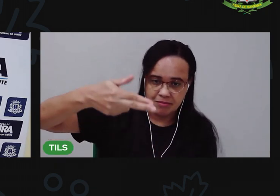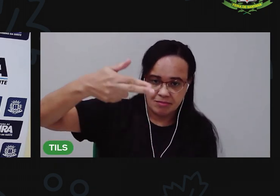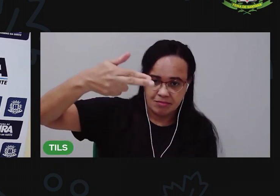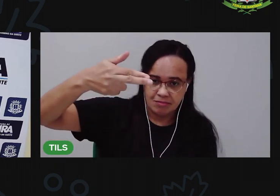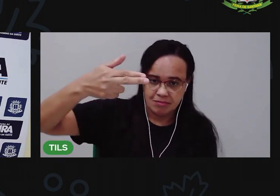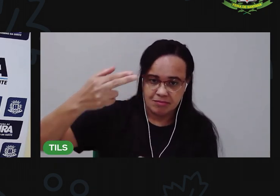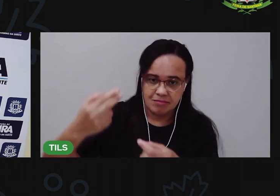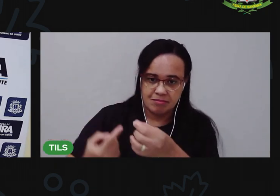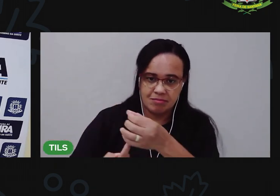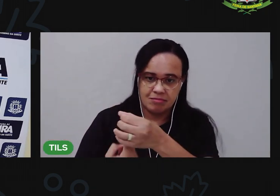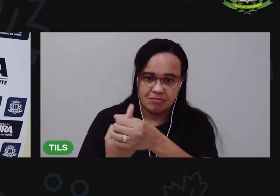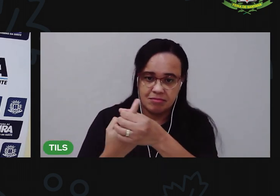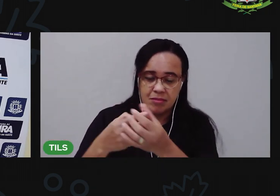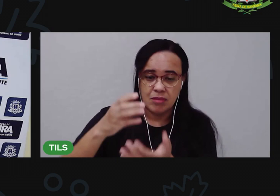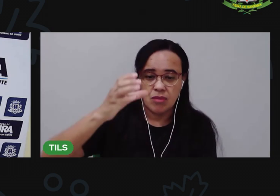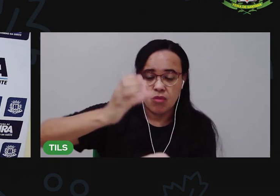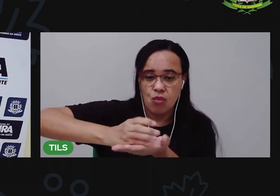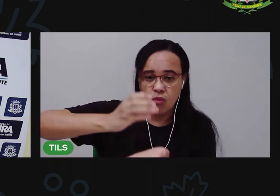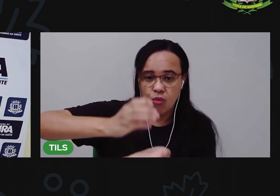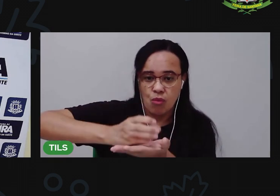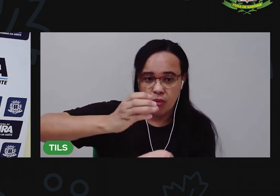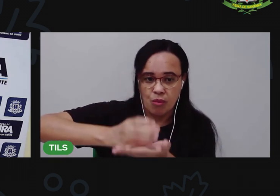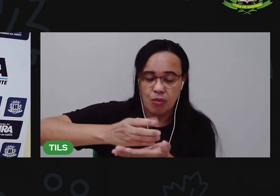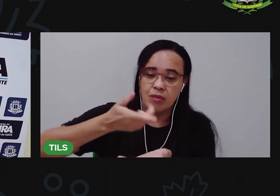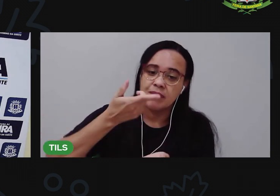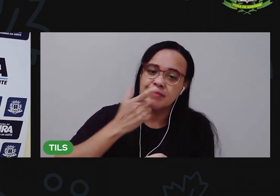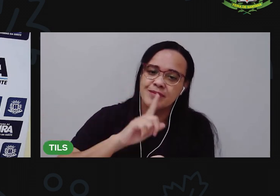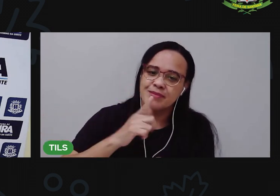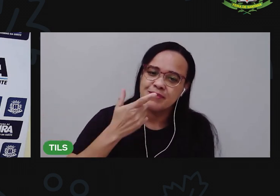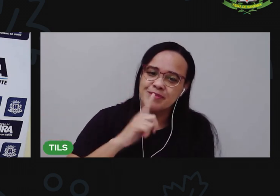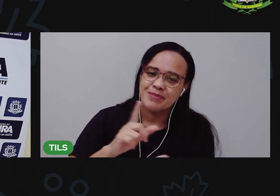fundo do copo. Ó. Consegui passar.